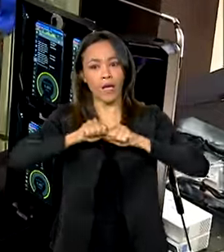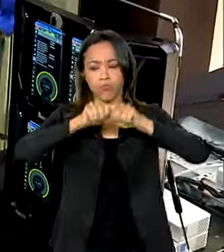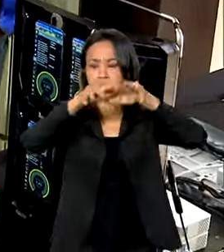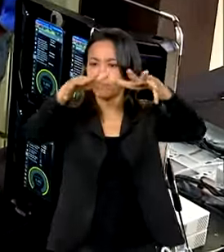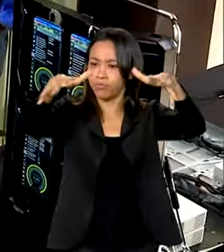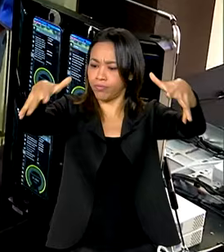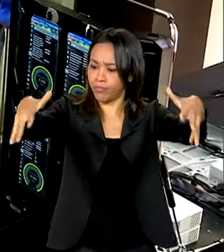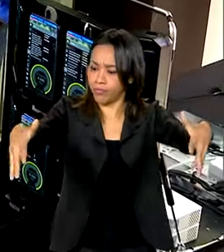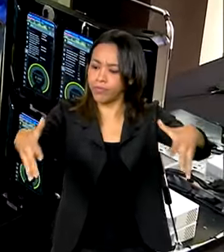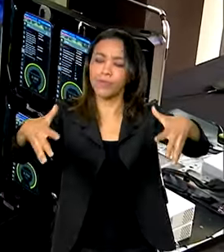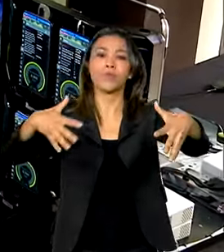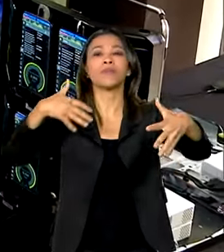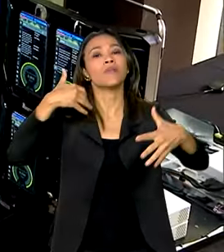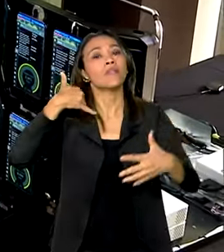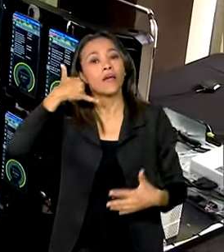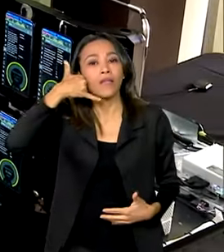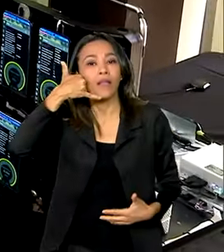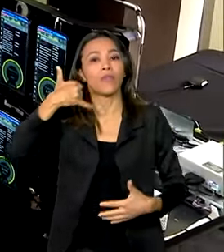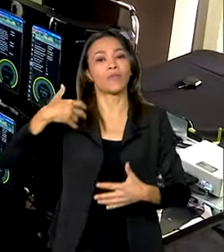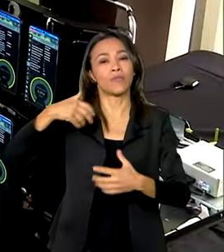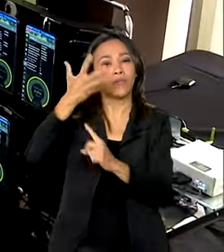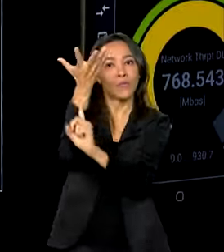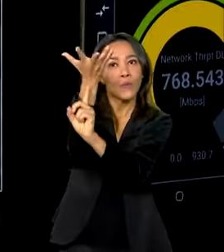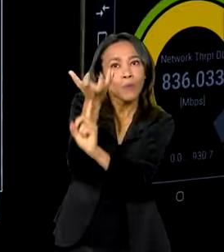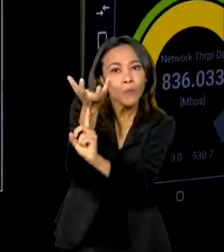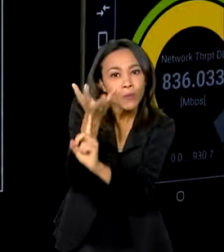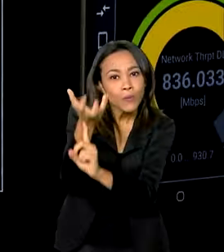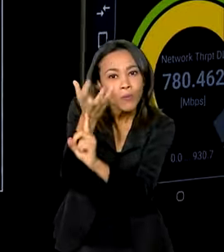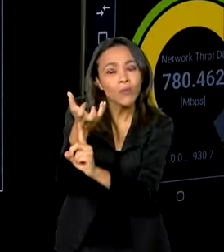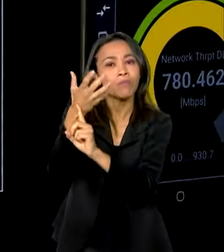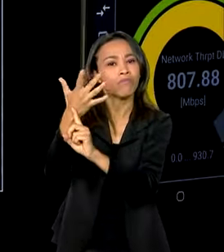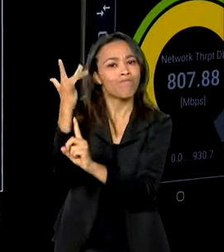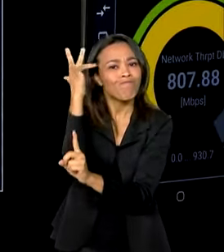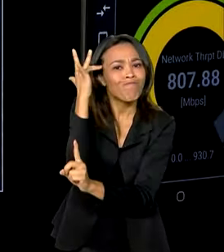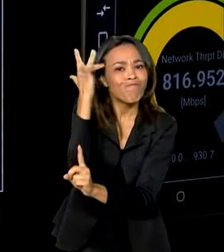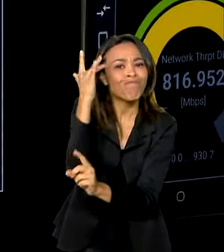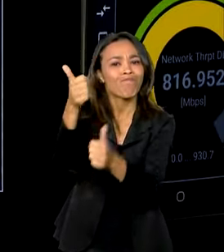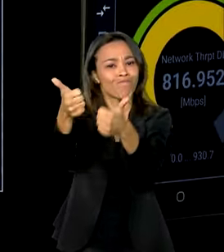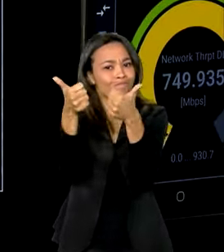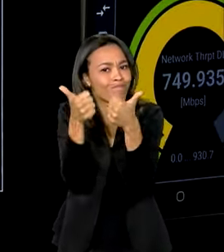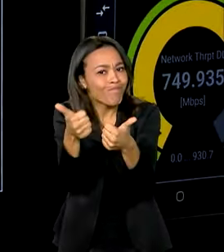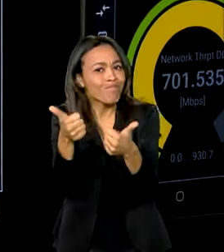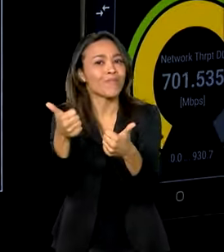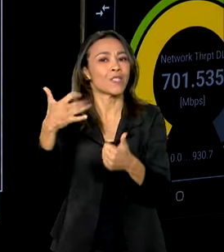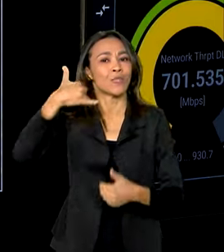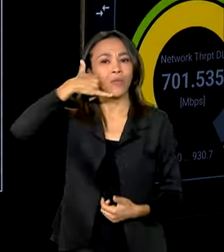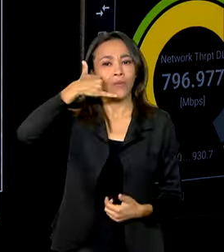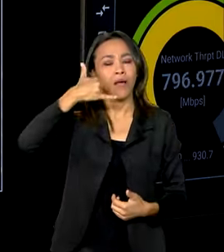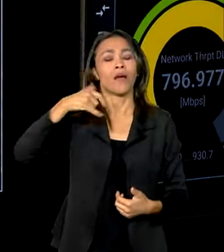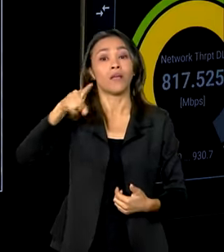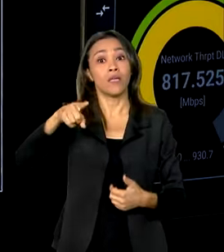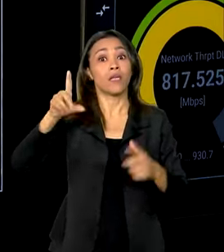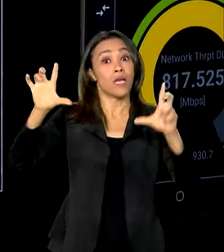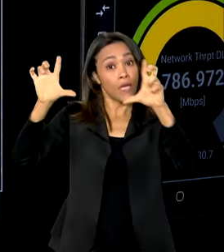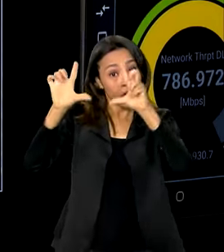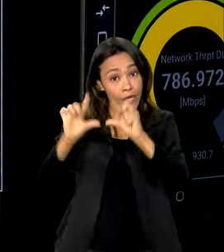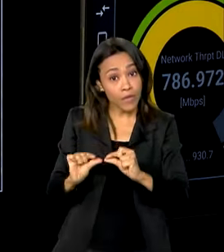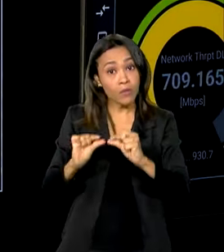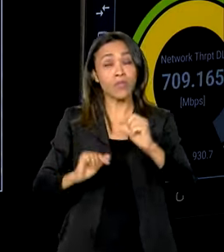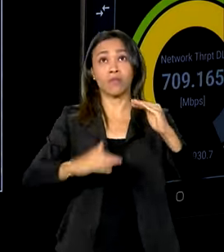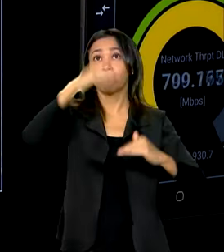e melhorar a qualidade dos sinais e assim dar mais um passo para reduzir as